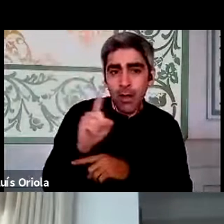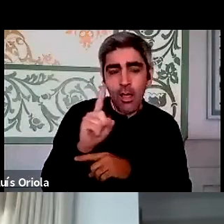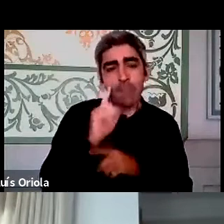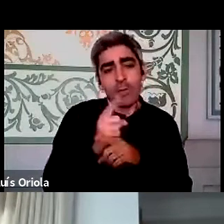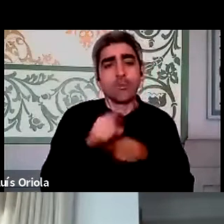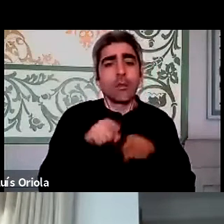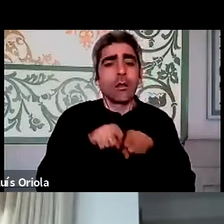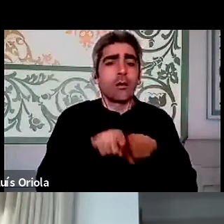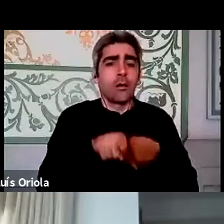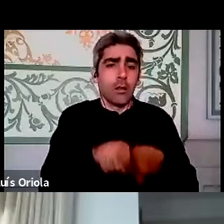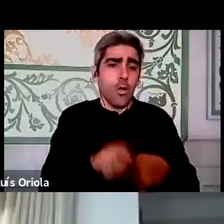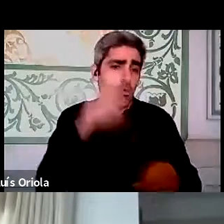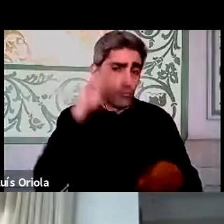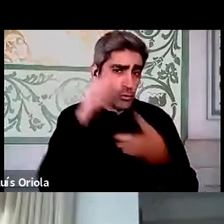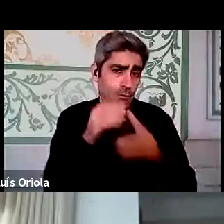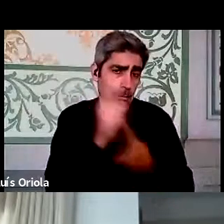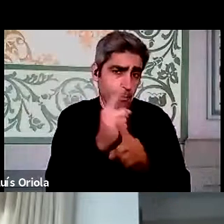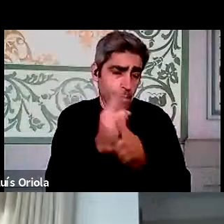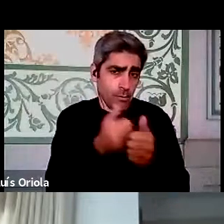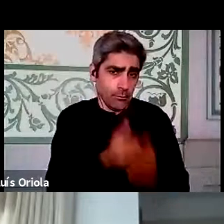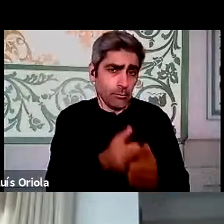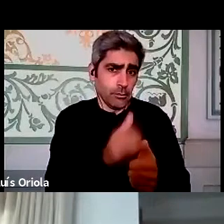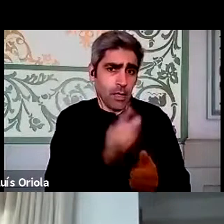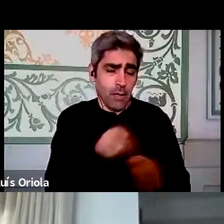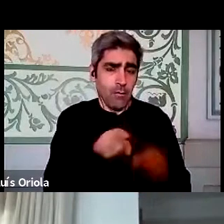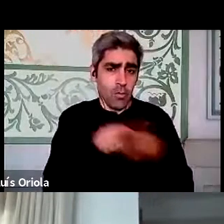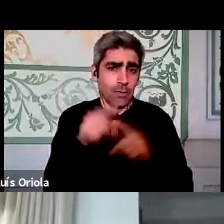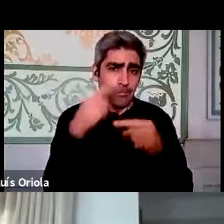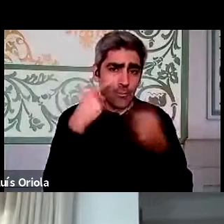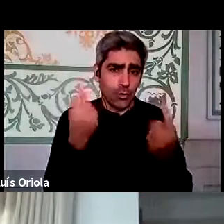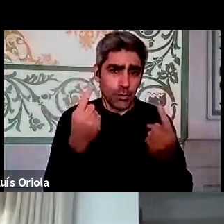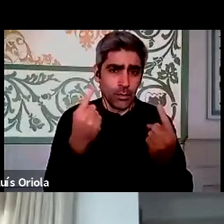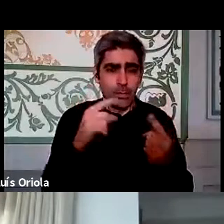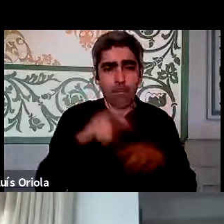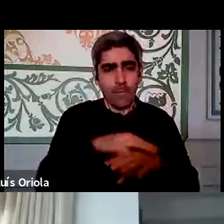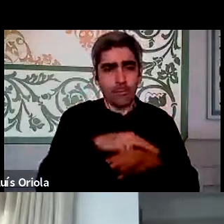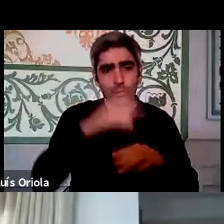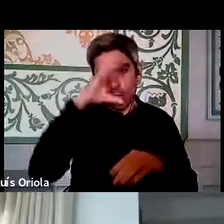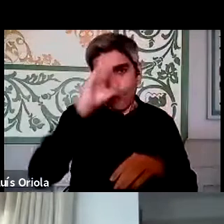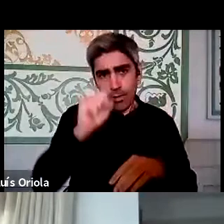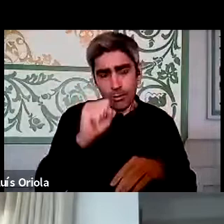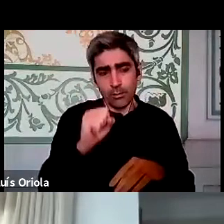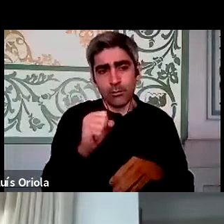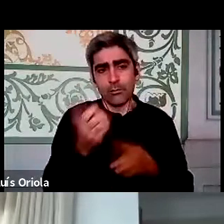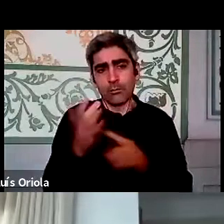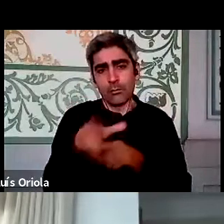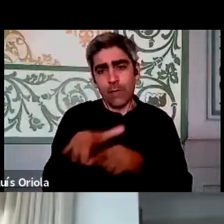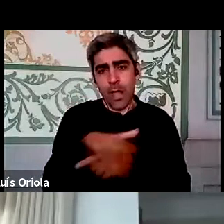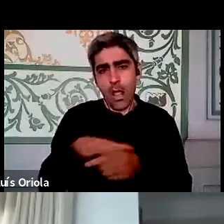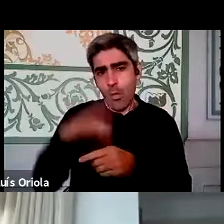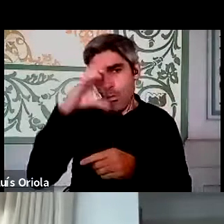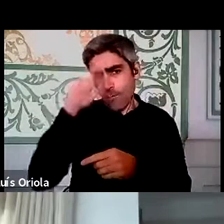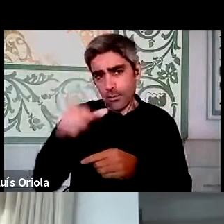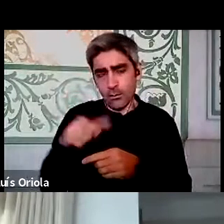com os objetivos que estavam fixados pelas políticas públicas e pelos membros do governo, neste caso, em termos concretos, desta área do governo com essa